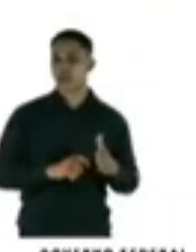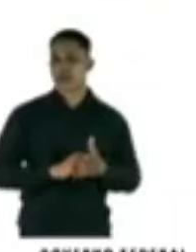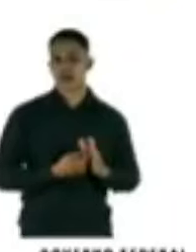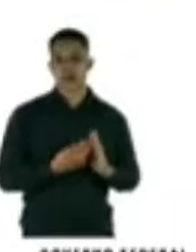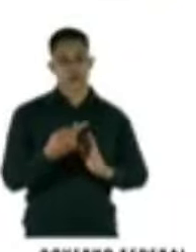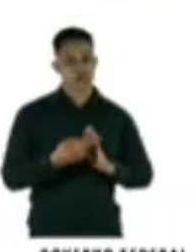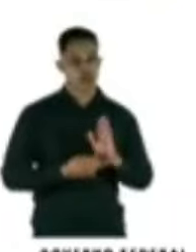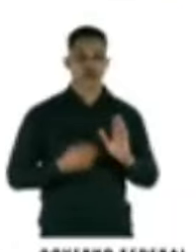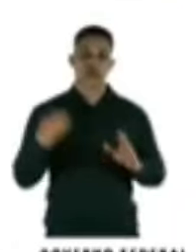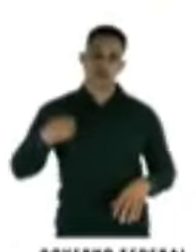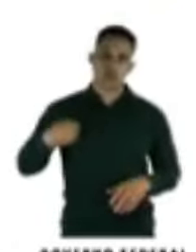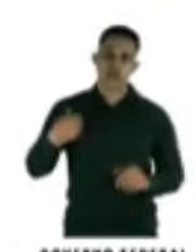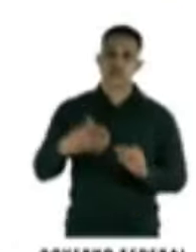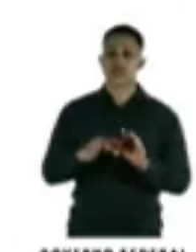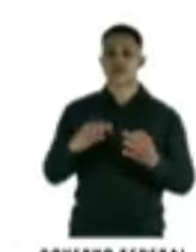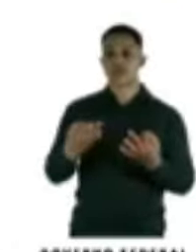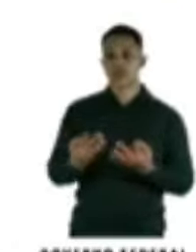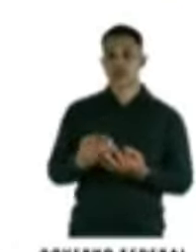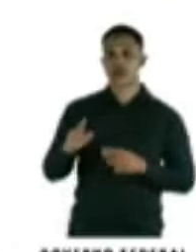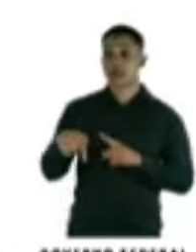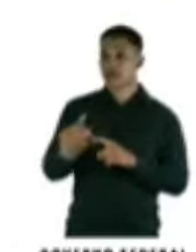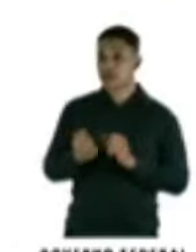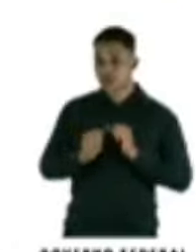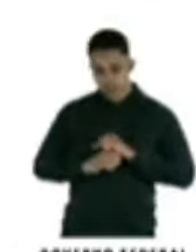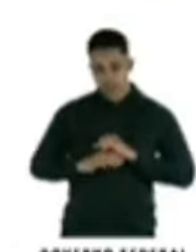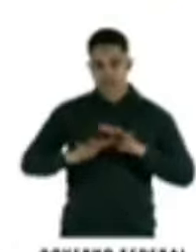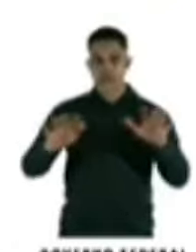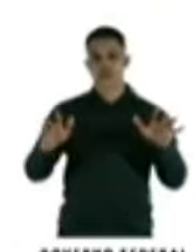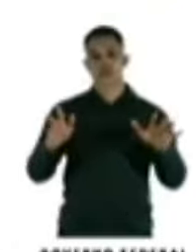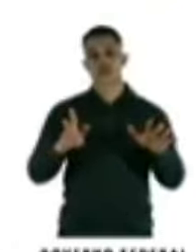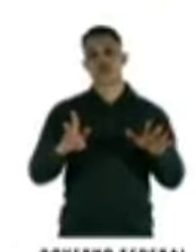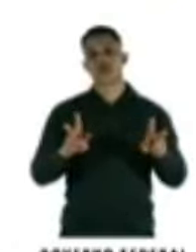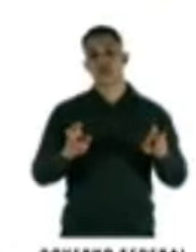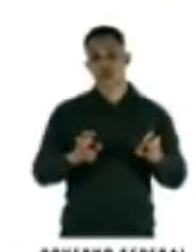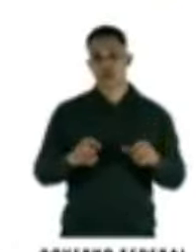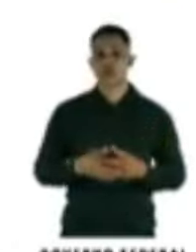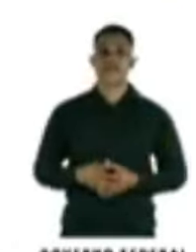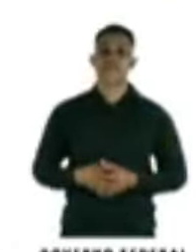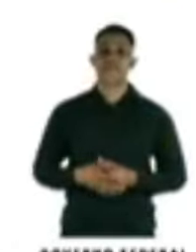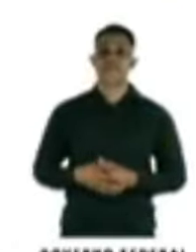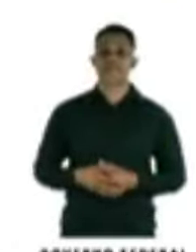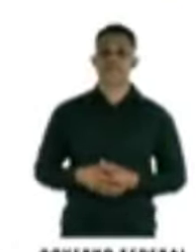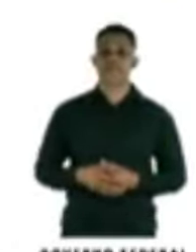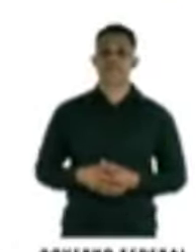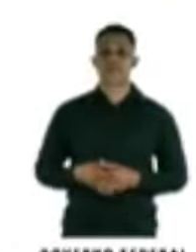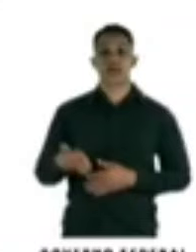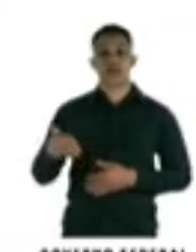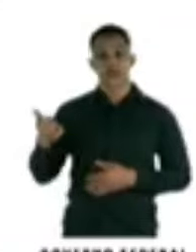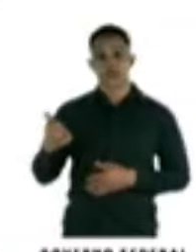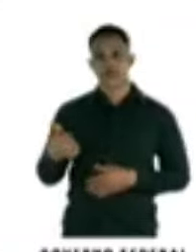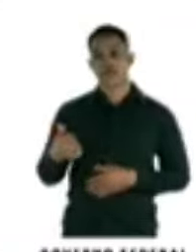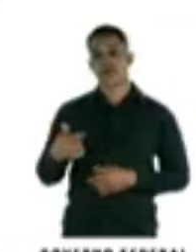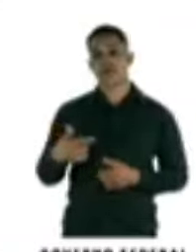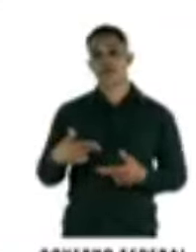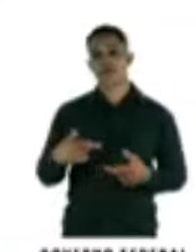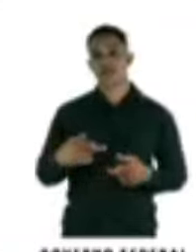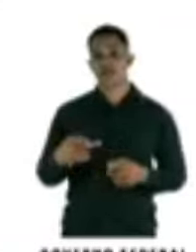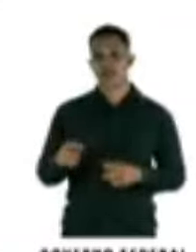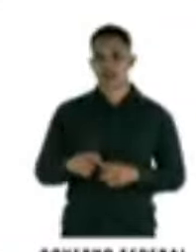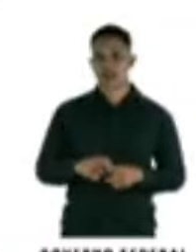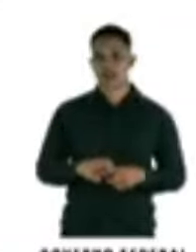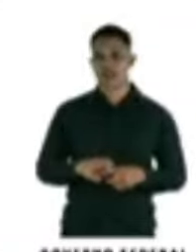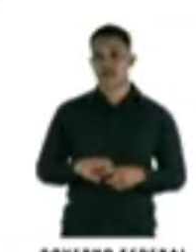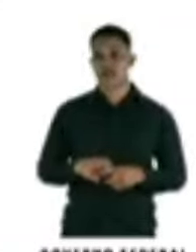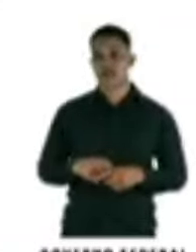do programa. Então, após a divulgação do resultado da repercussão, na primeira semana dos meses em que houver